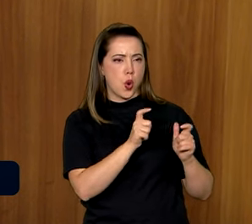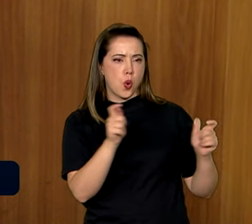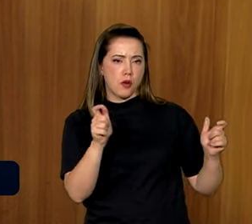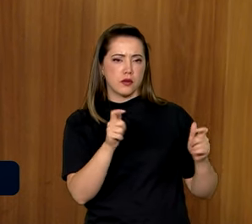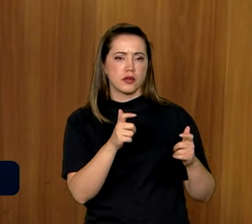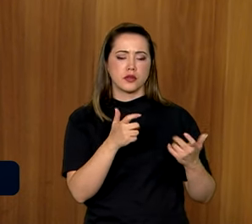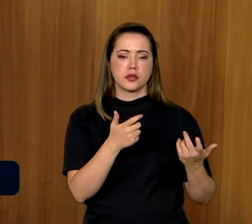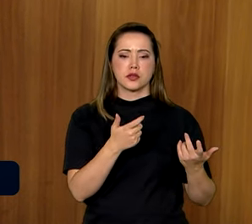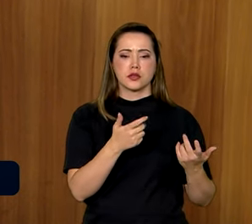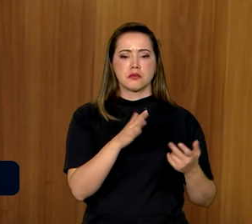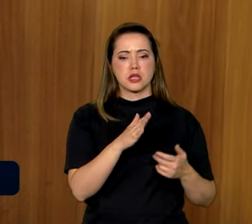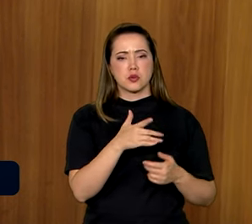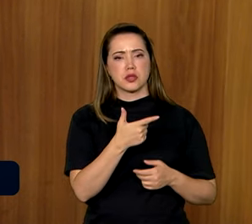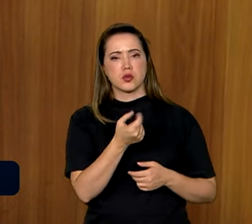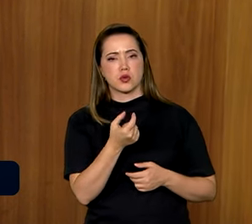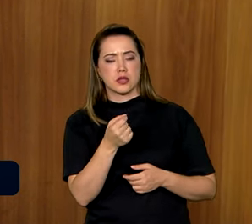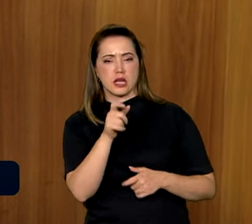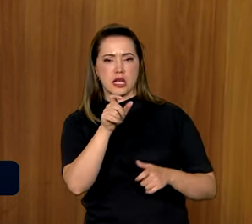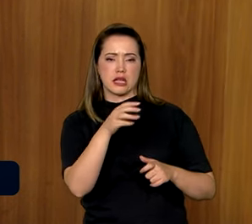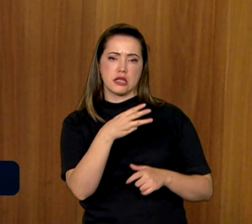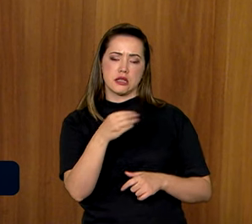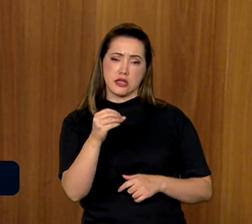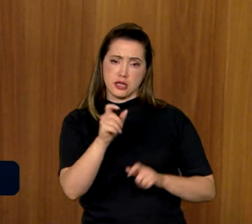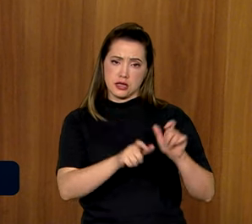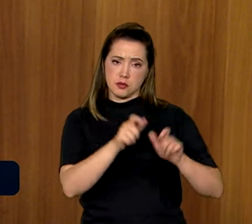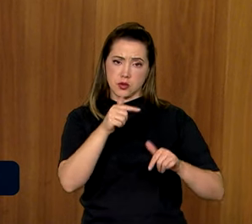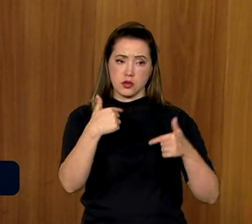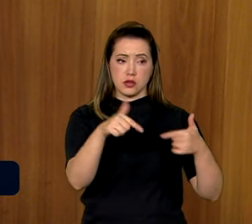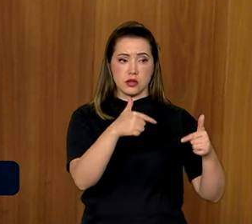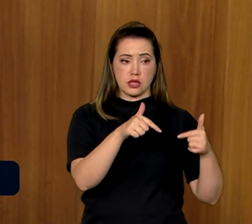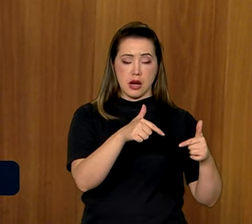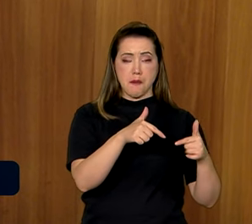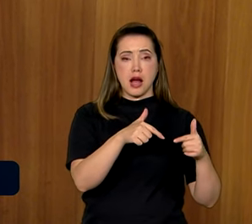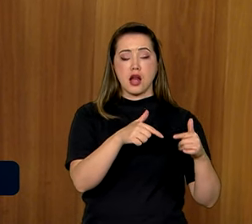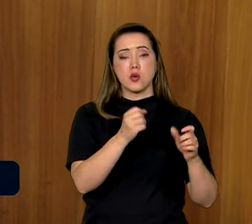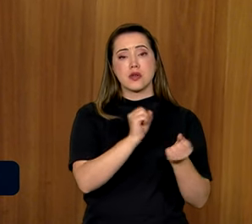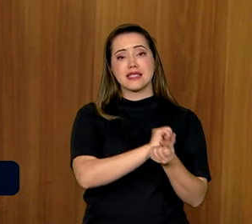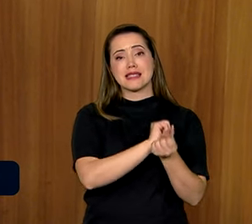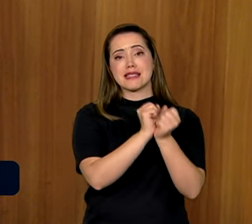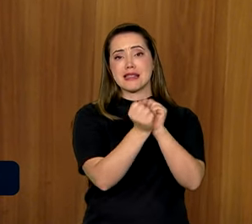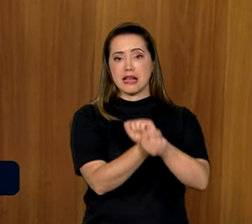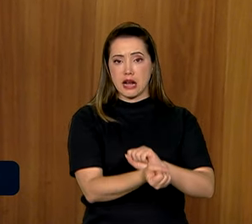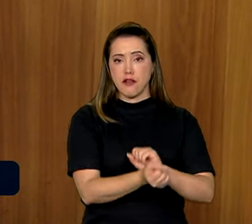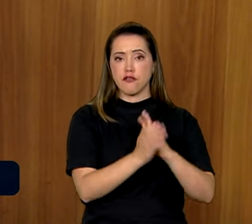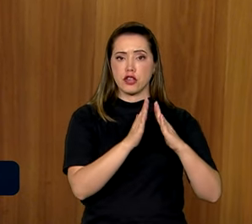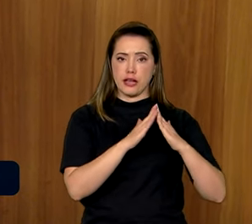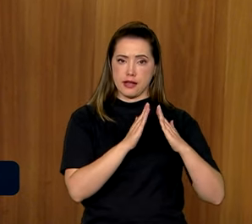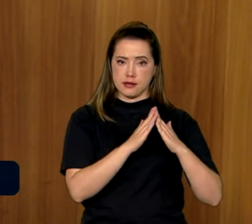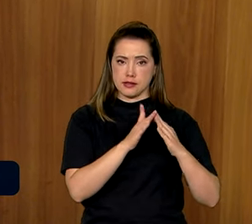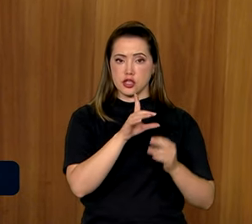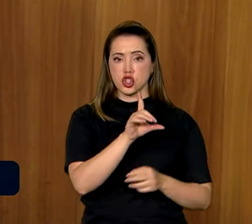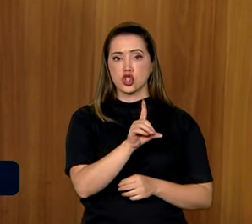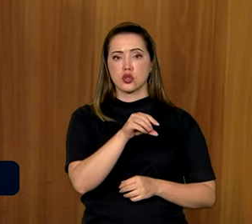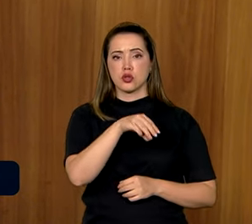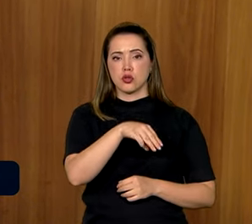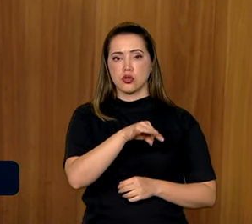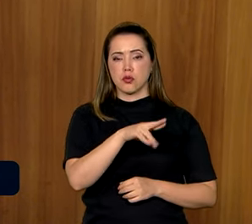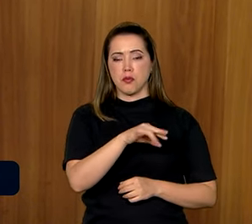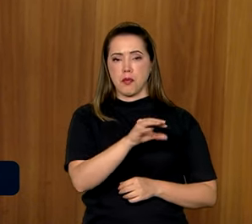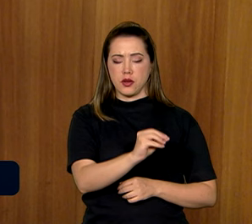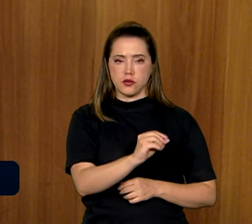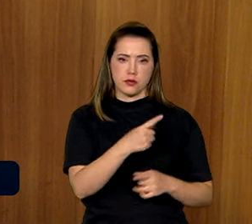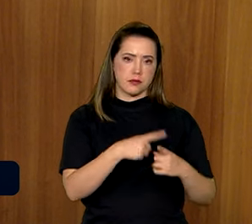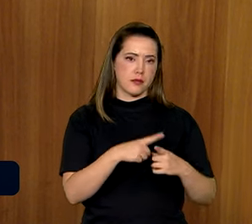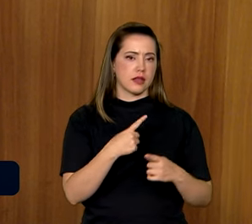200, 300 trabalhadores, é o trabalho escravo doméstico, porque, obviamente, numa ação fiscal de trabalho escravo doméstico, você vai resgatar, geralmente, um